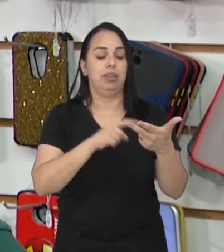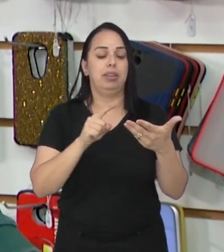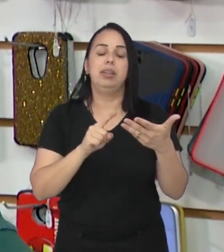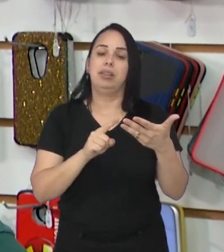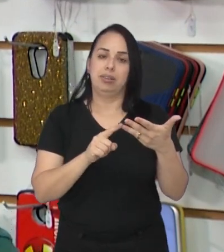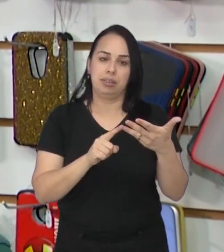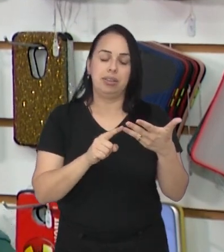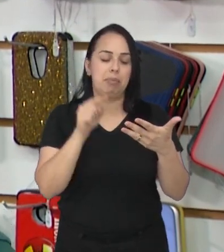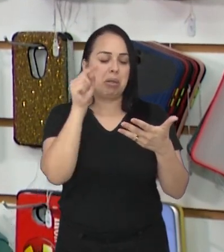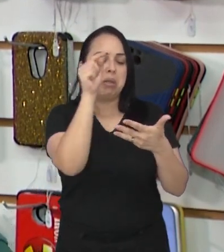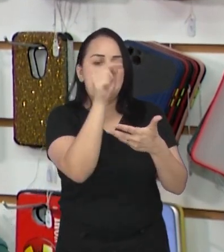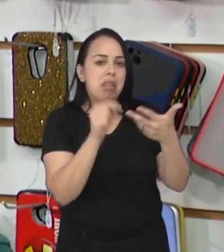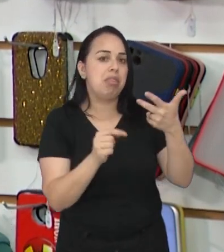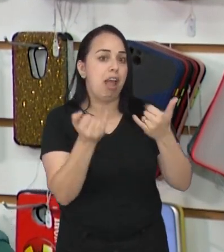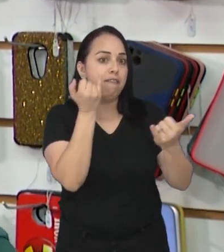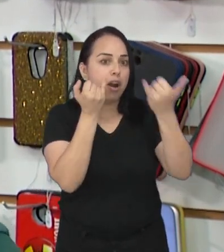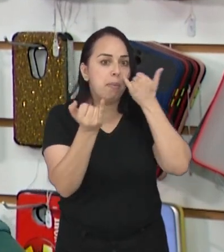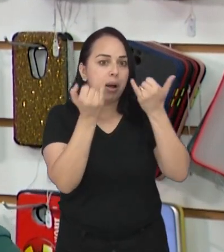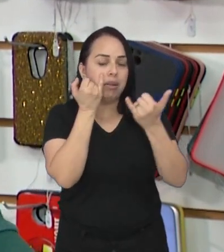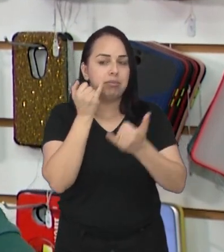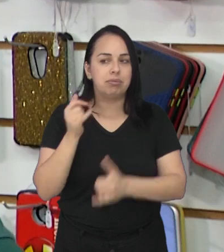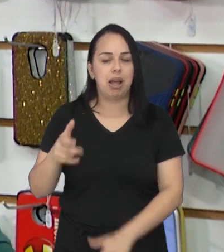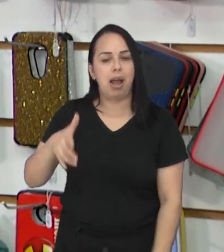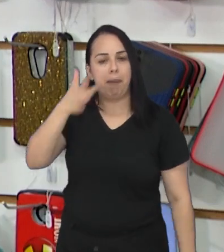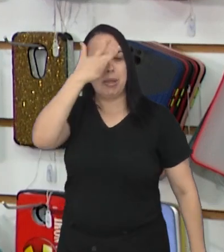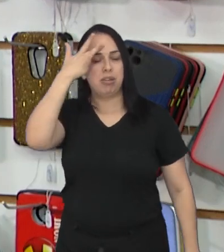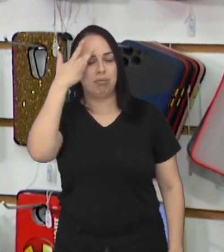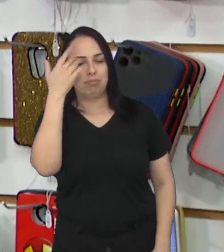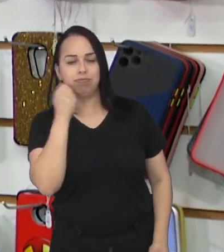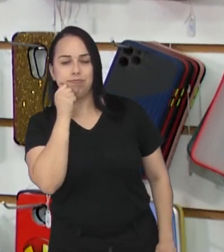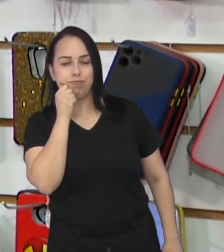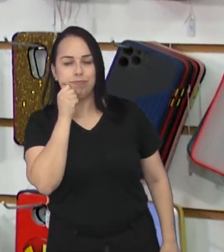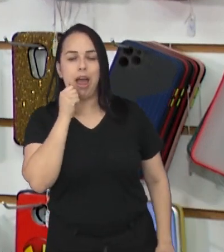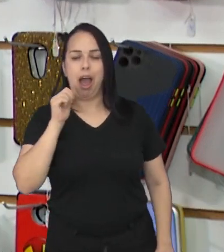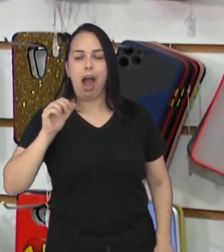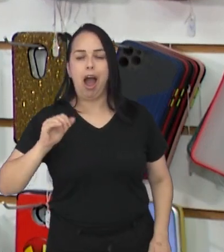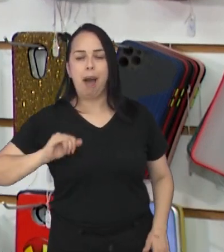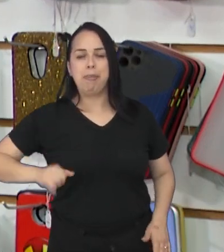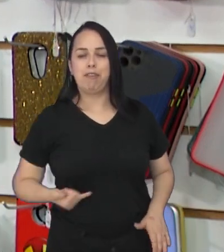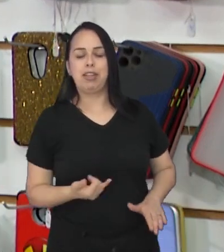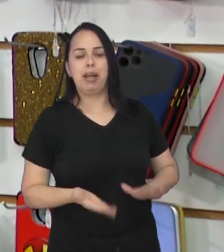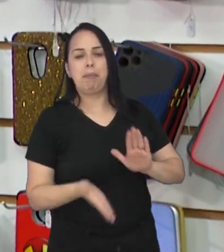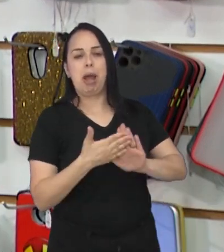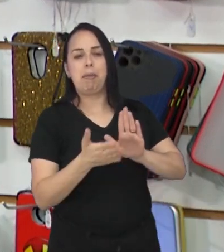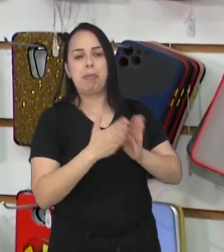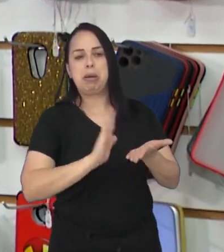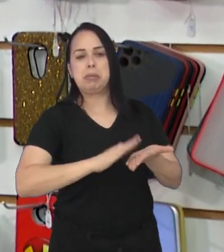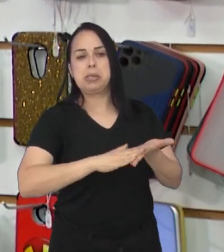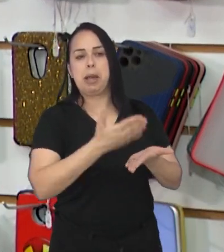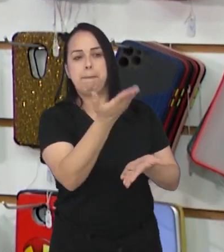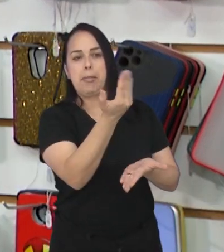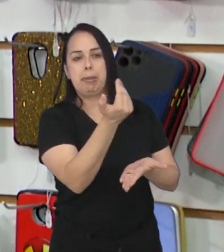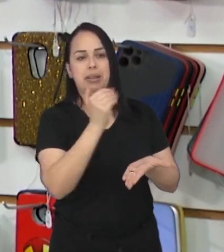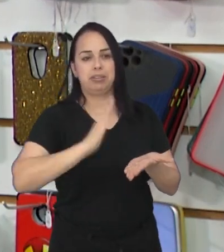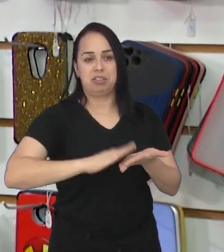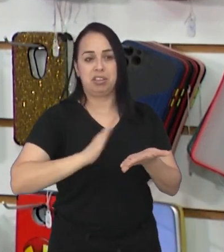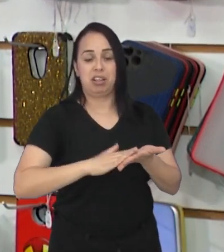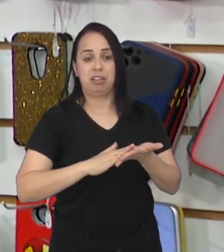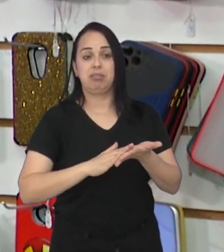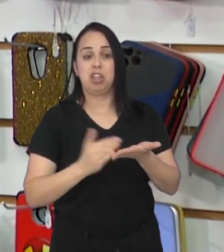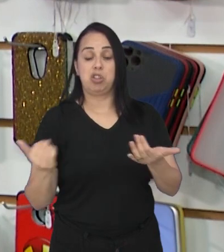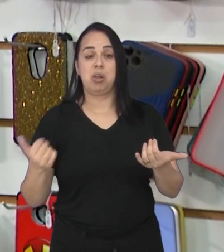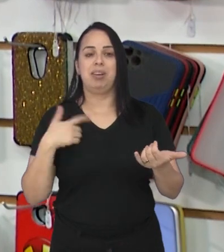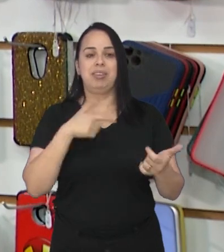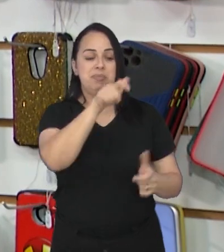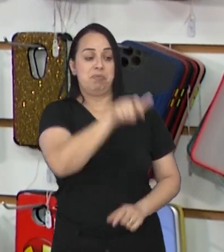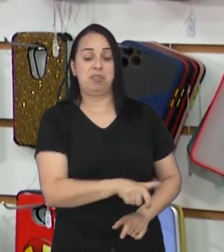através das informações contidas ali no celular, o bandido pode se aproveitar daquilo para pedir um dinheiro para alguém se passando